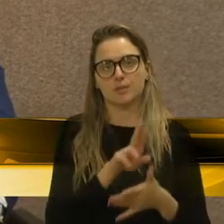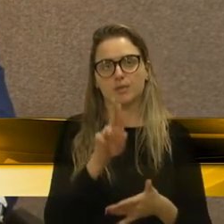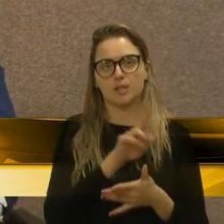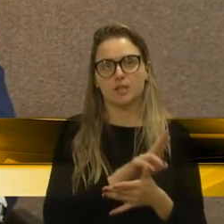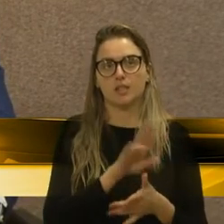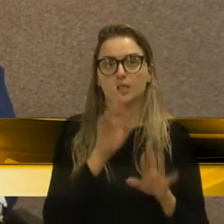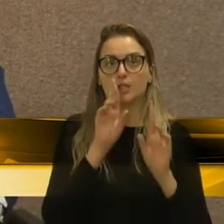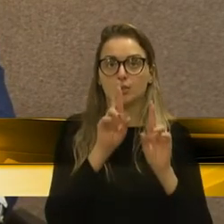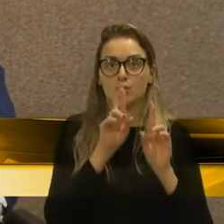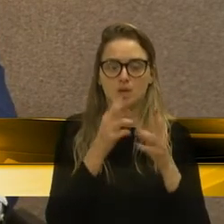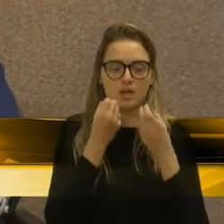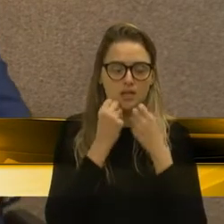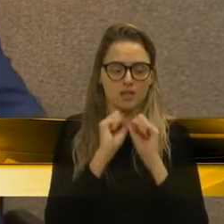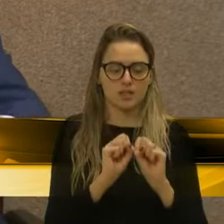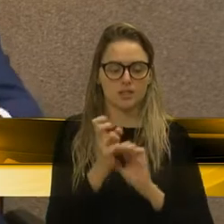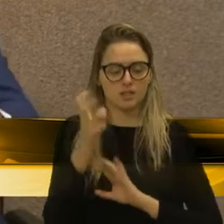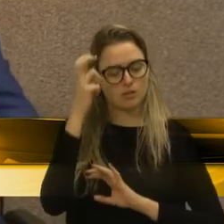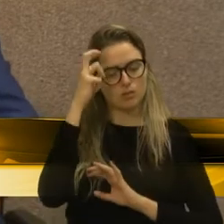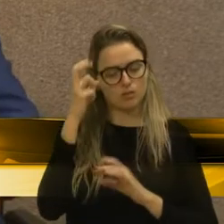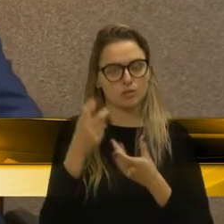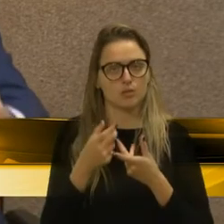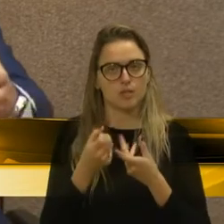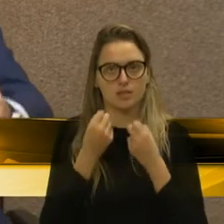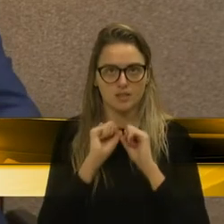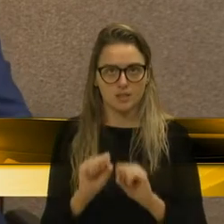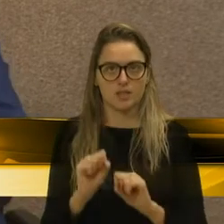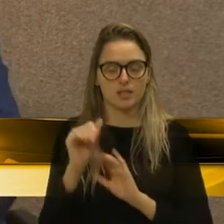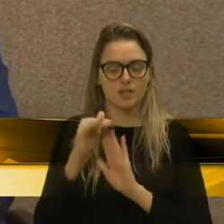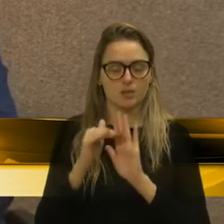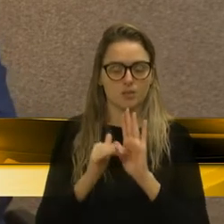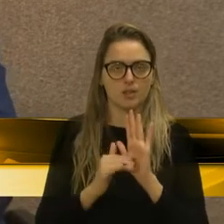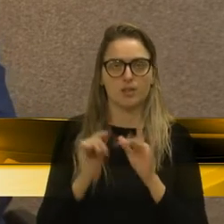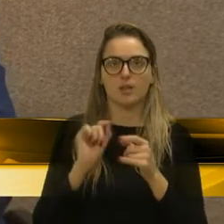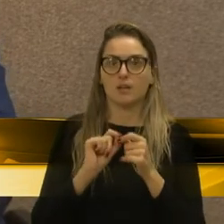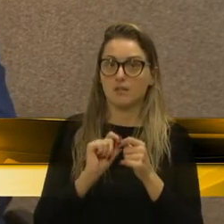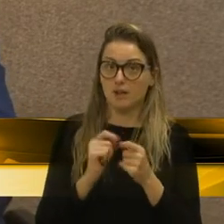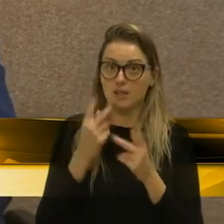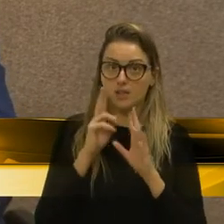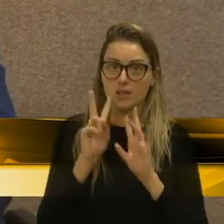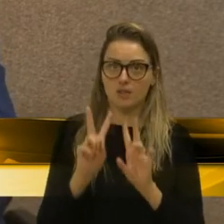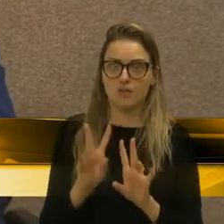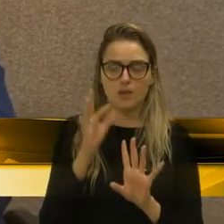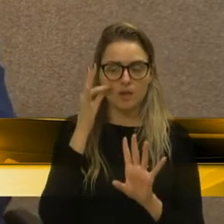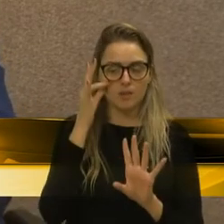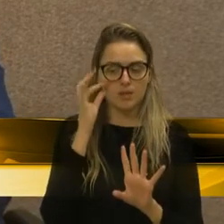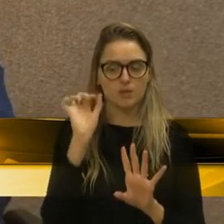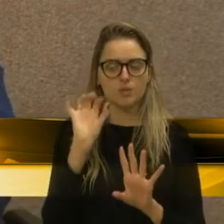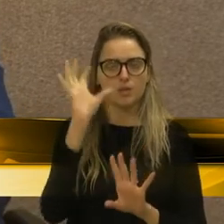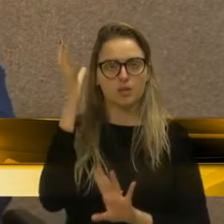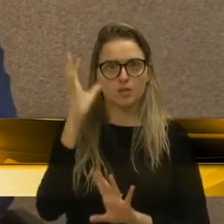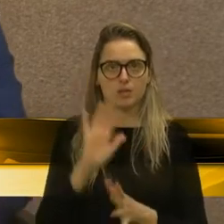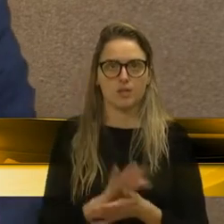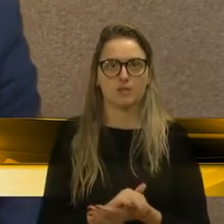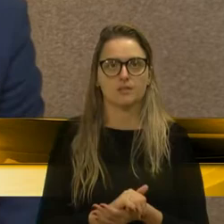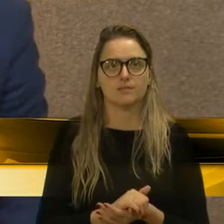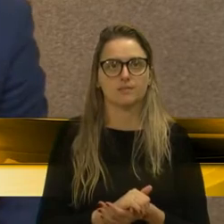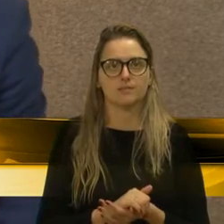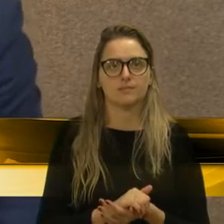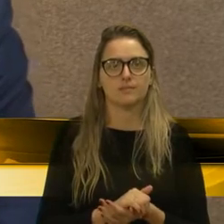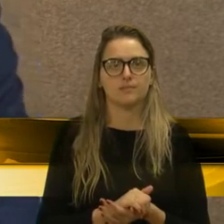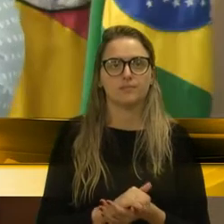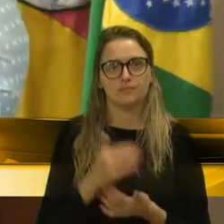menos, a Secretaria da Cultura e do Planejamento façam uma visita lá e vejam ao vivo a situação. Vejam ao vivo a situação.